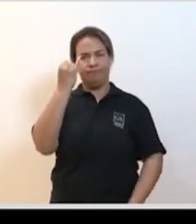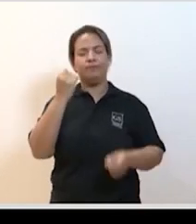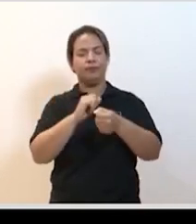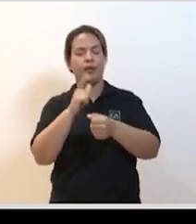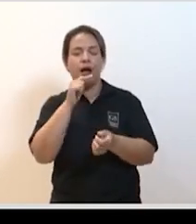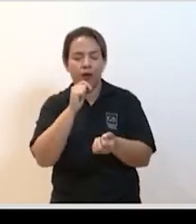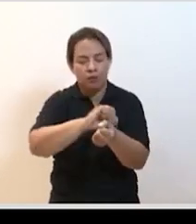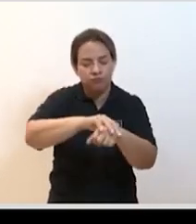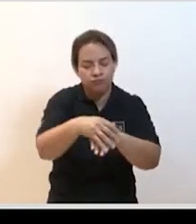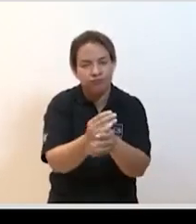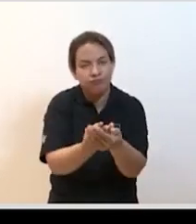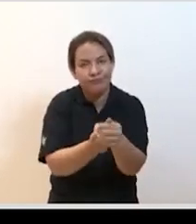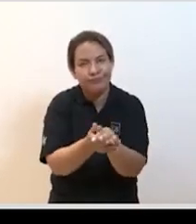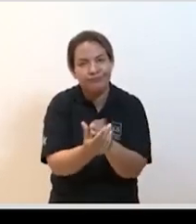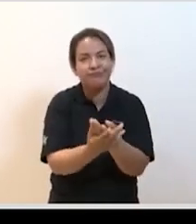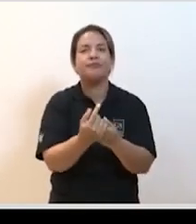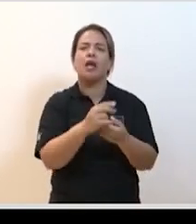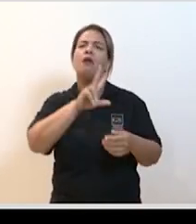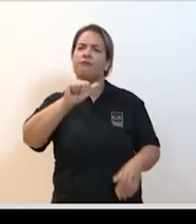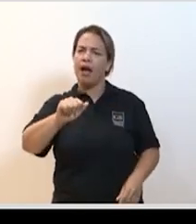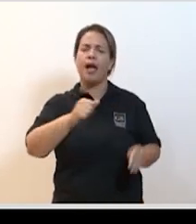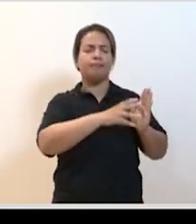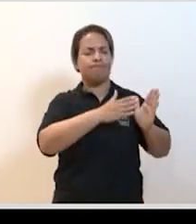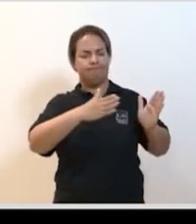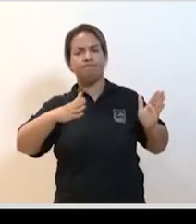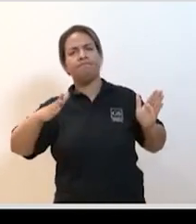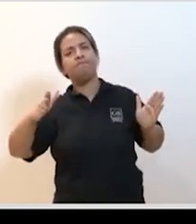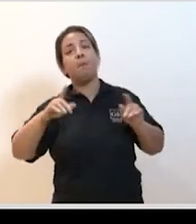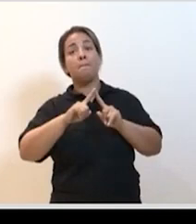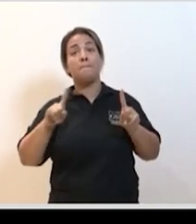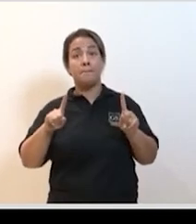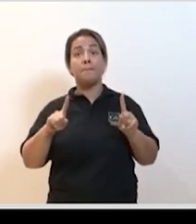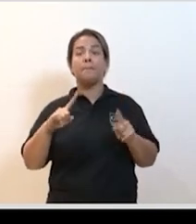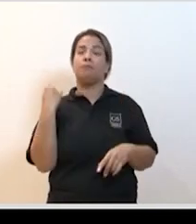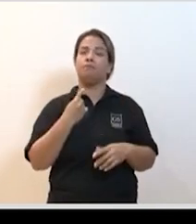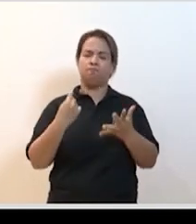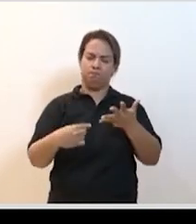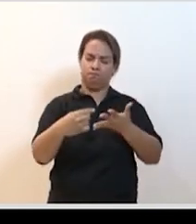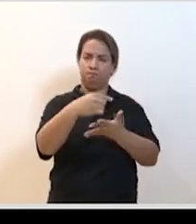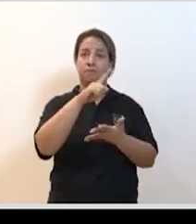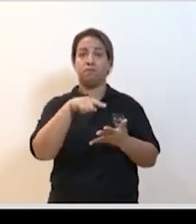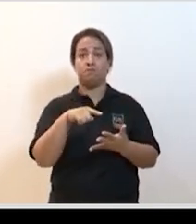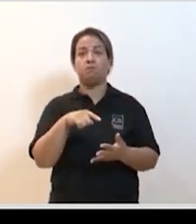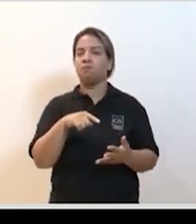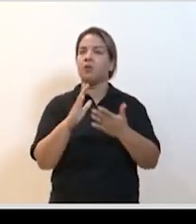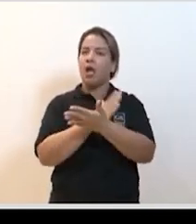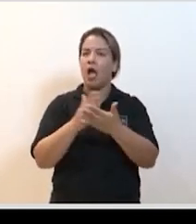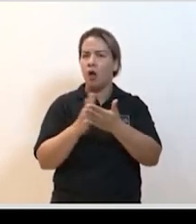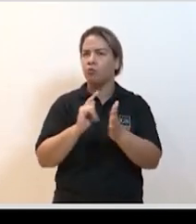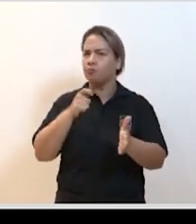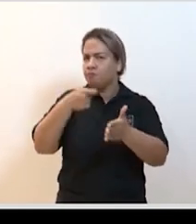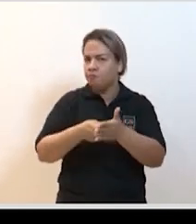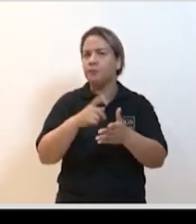mãos claro que muita coisa vai passar é claro que algumas medidas um pouco mais intensas um pouco mais